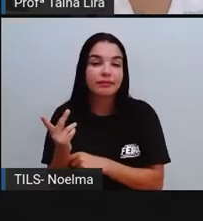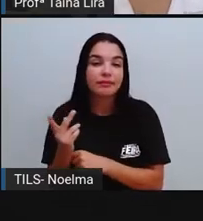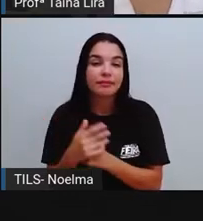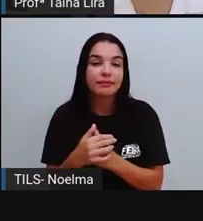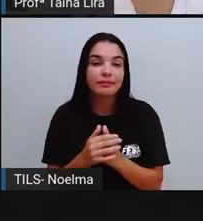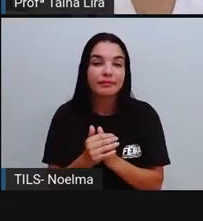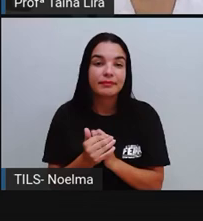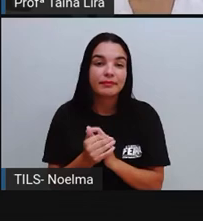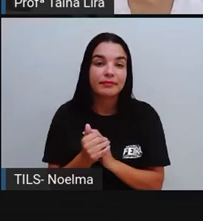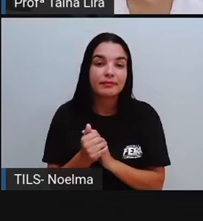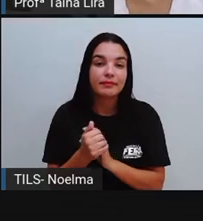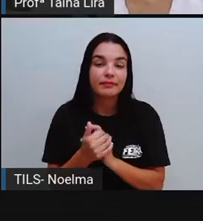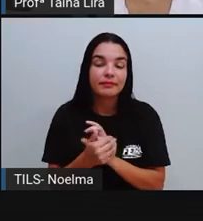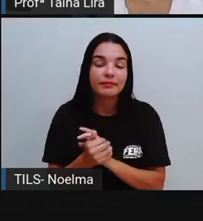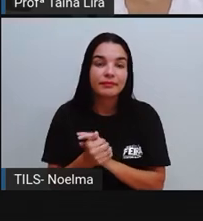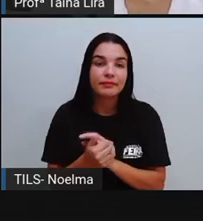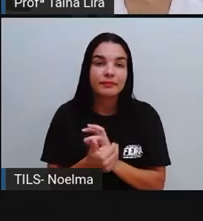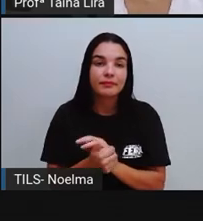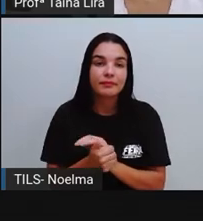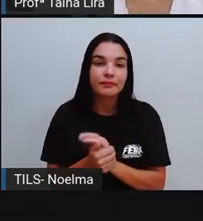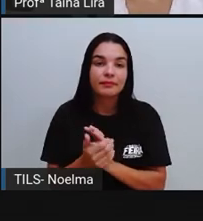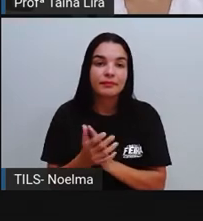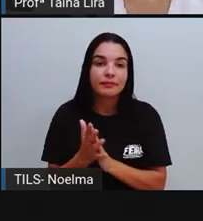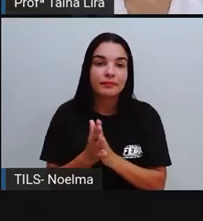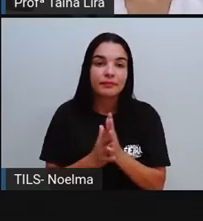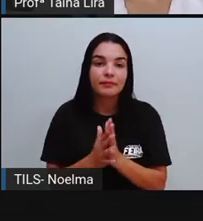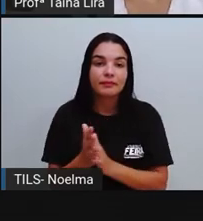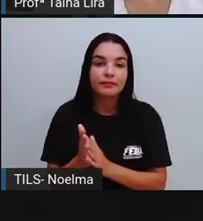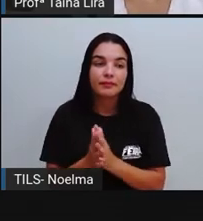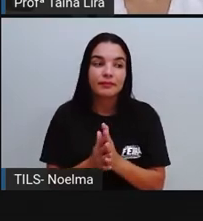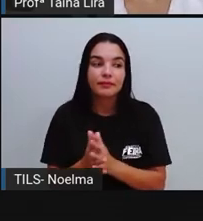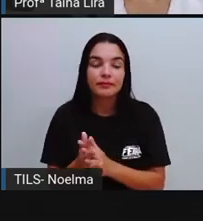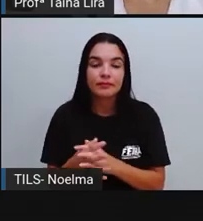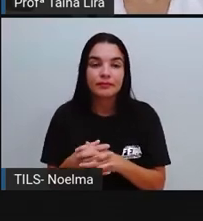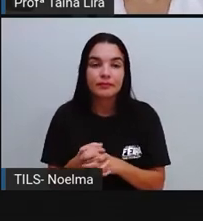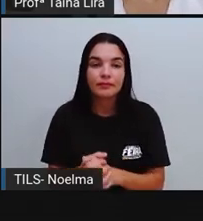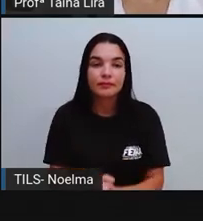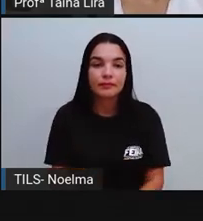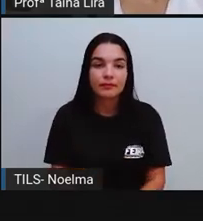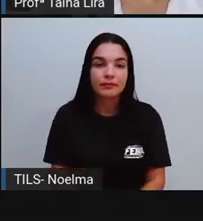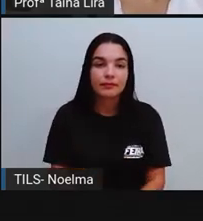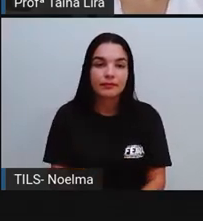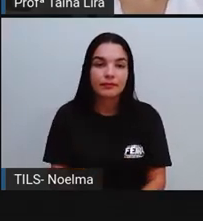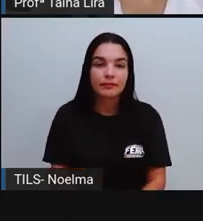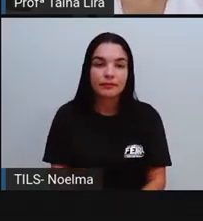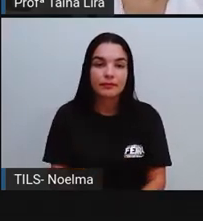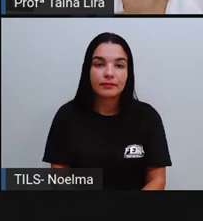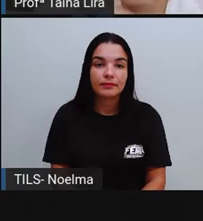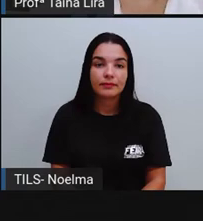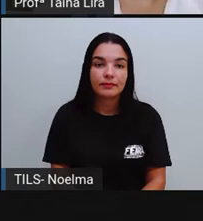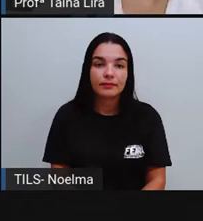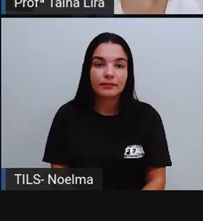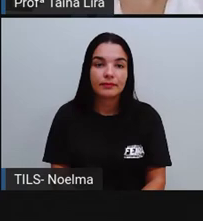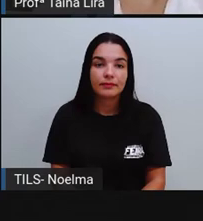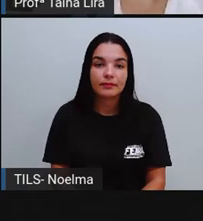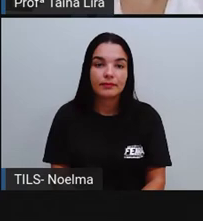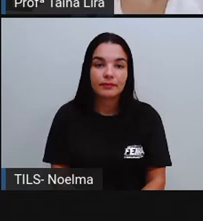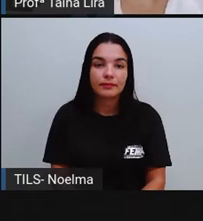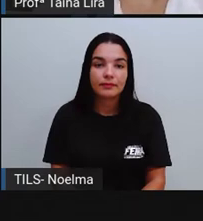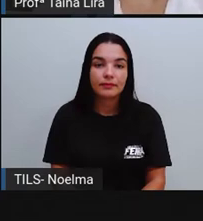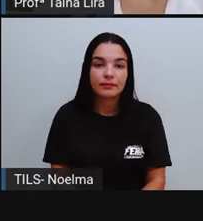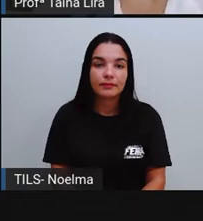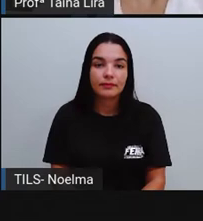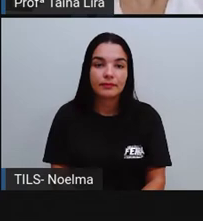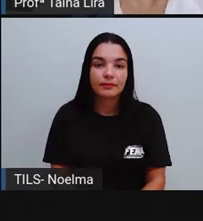inclusive, Nós já, É, Utilizamos, Né? Muita palavra abacaxi, Aqui, A gente já viu aí, Em